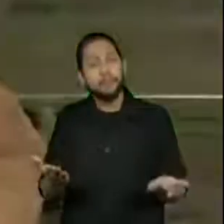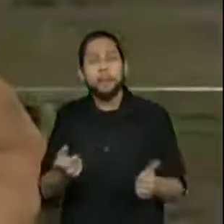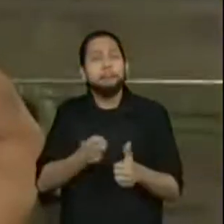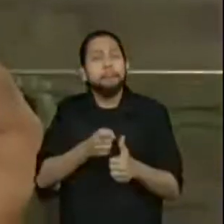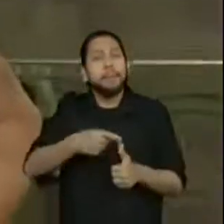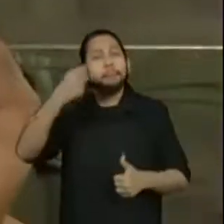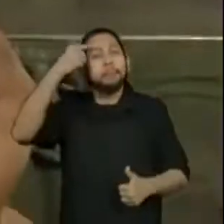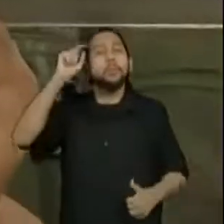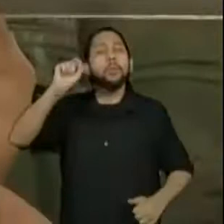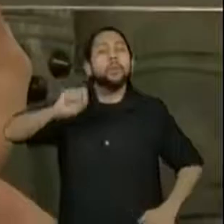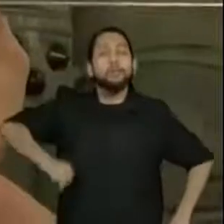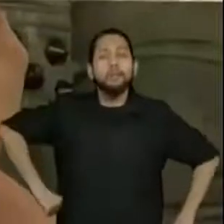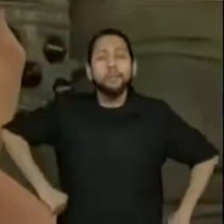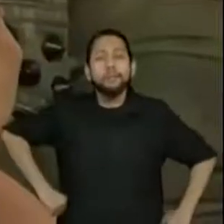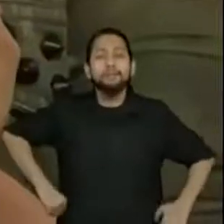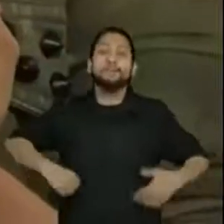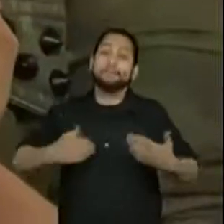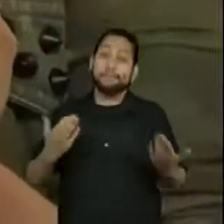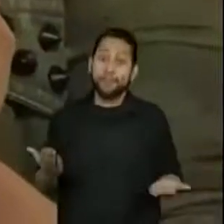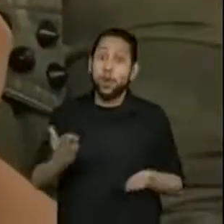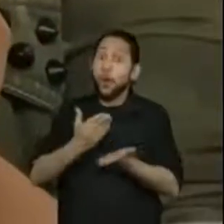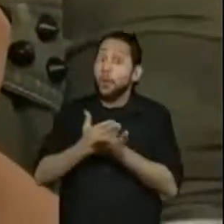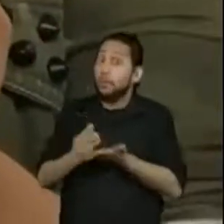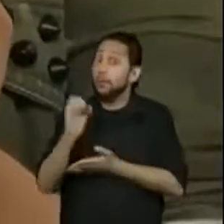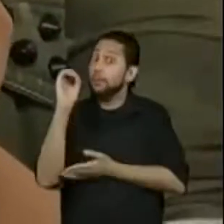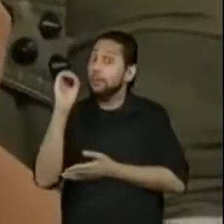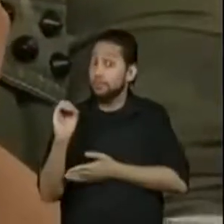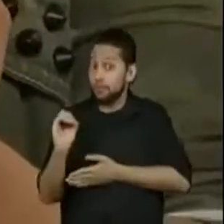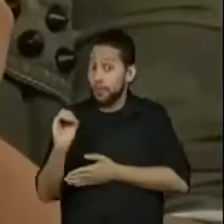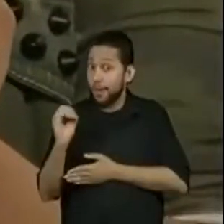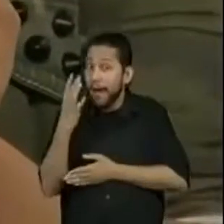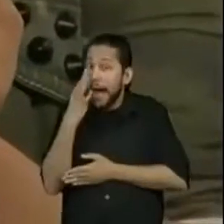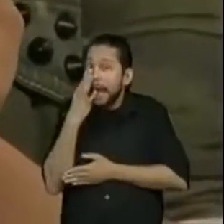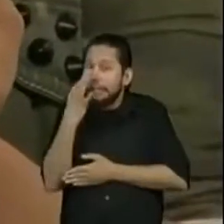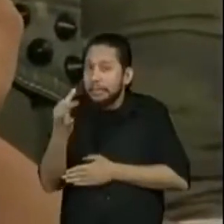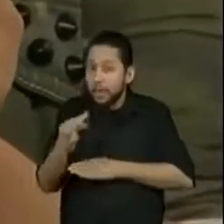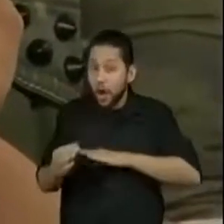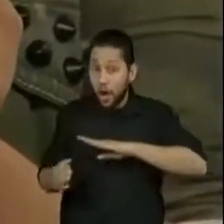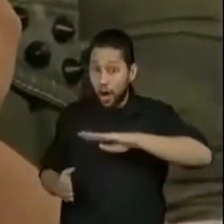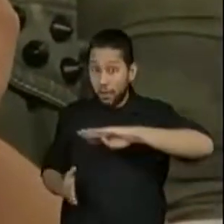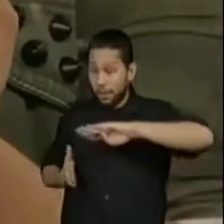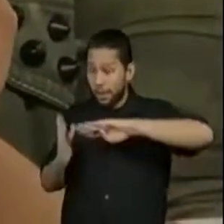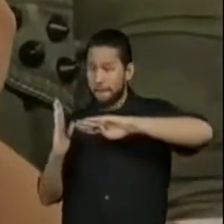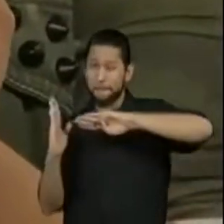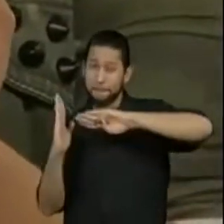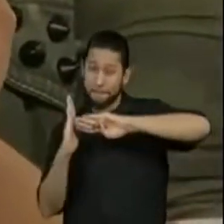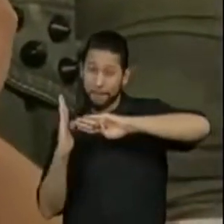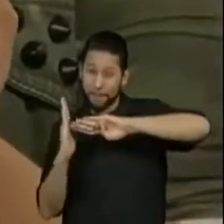consideração é que a gente começa a medição pelo zero e não pela pontinha da régua, ok?